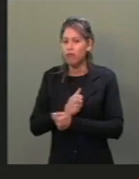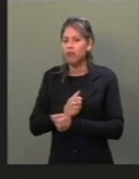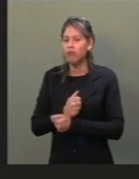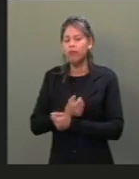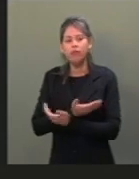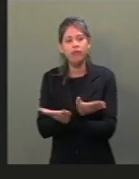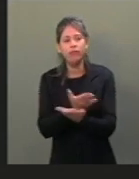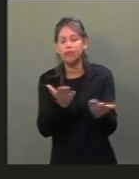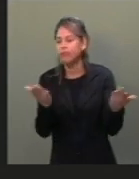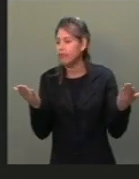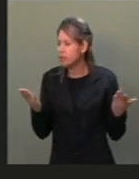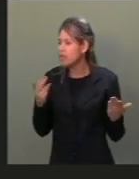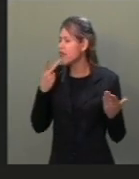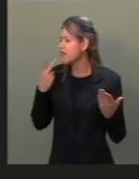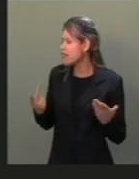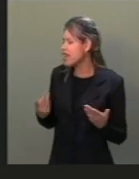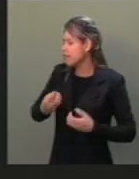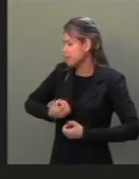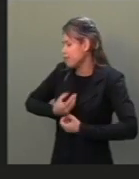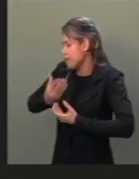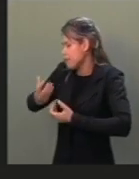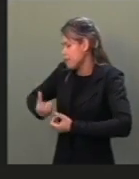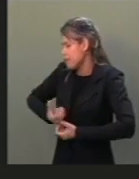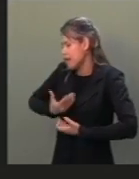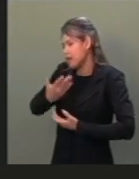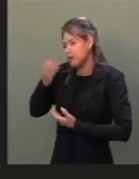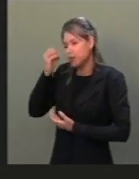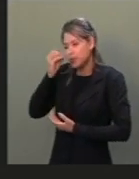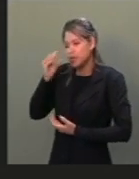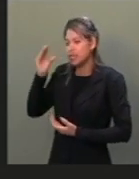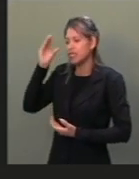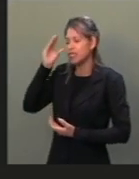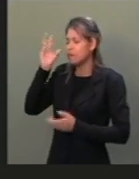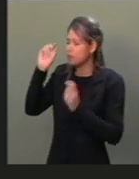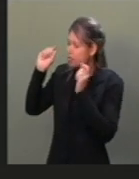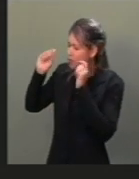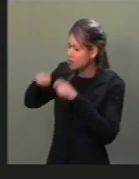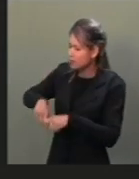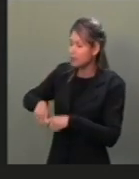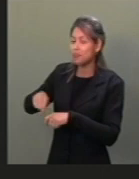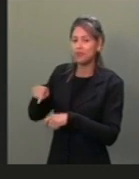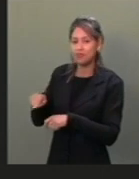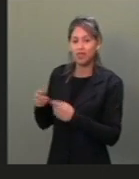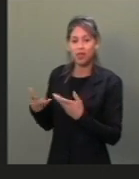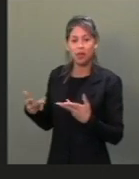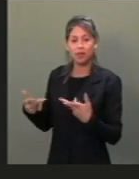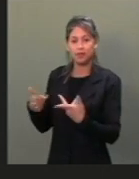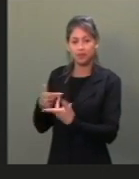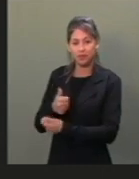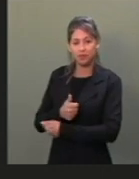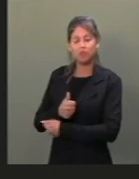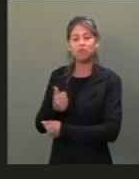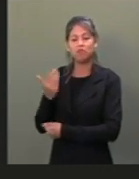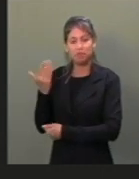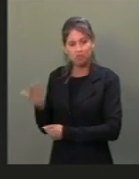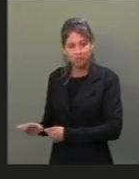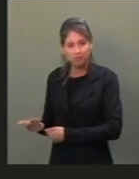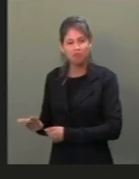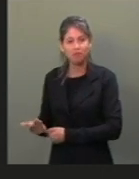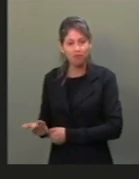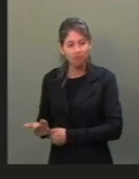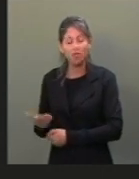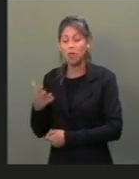todo o seu conhecimento, toda a sua capacidade, o quadro qualificado que você é, aliás, um dos